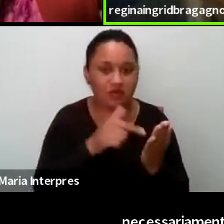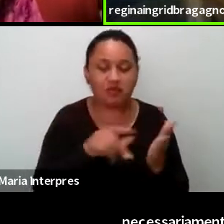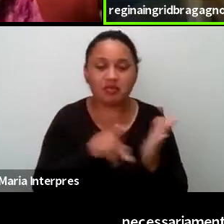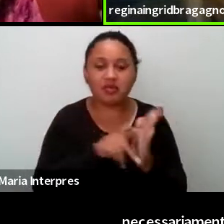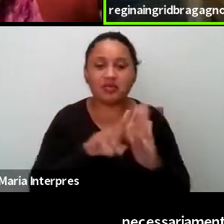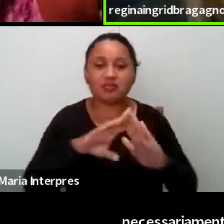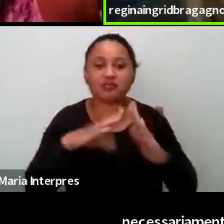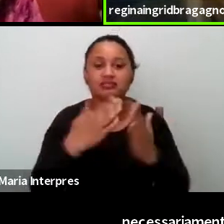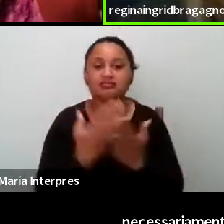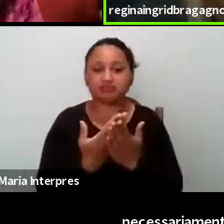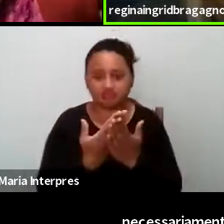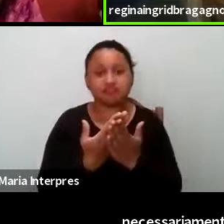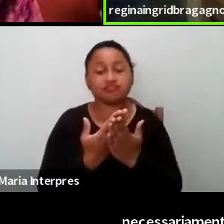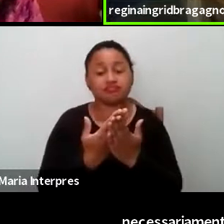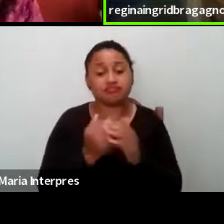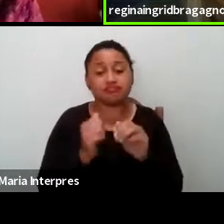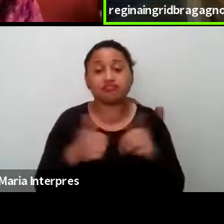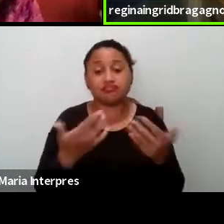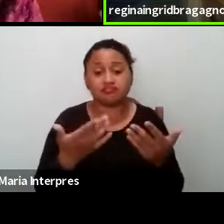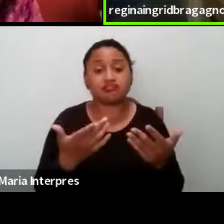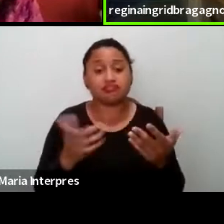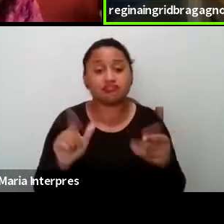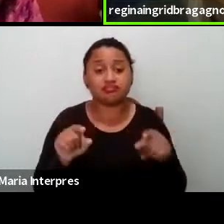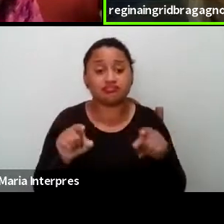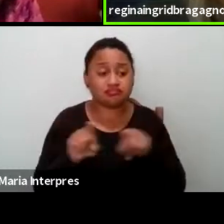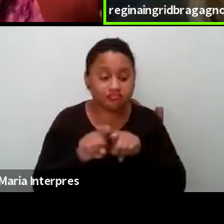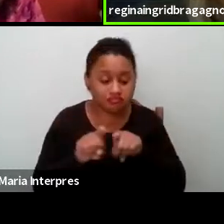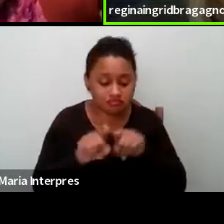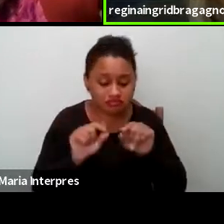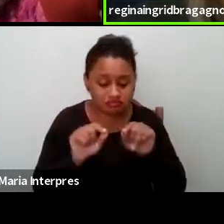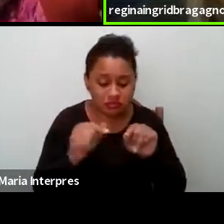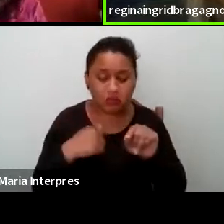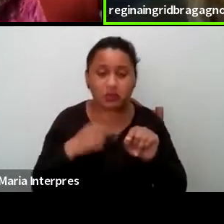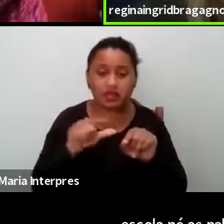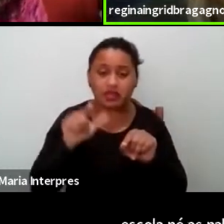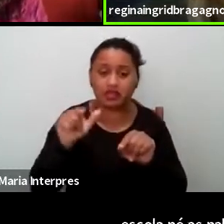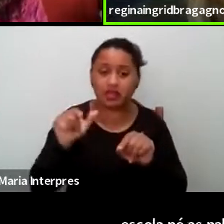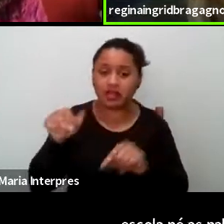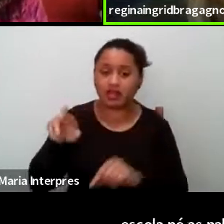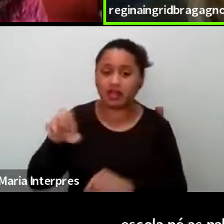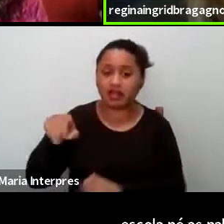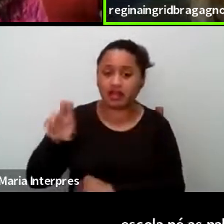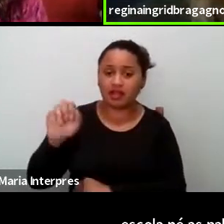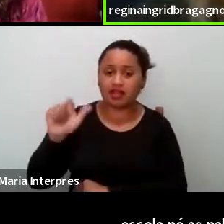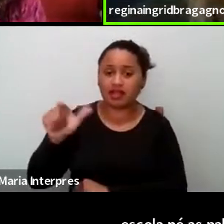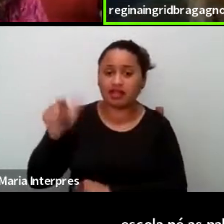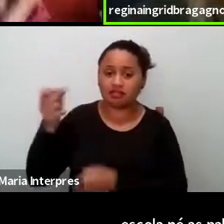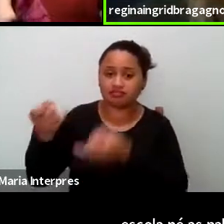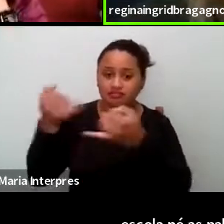Em outras palavras, eu sigo com isso um pouco, porque é um pouco do que a Raquel começou falando, né,